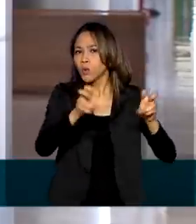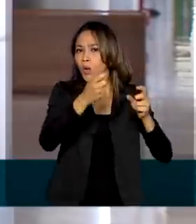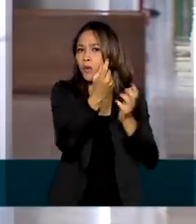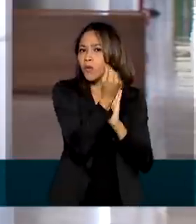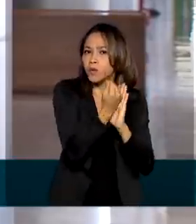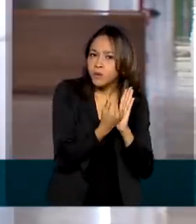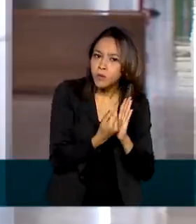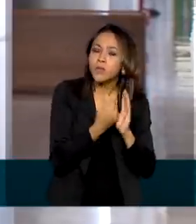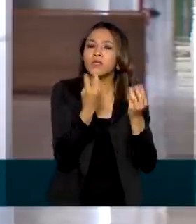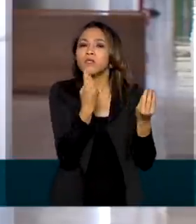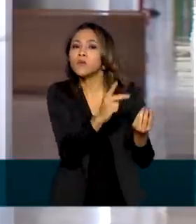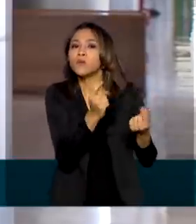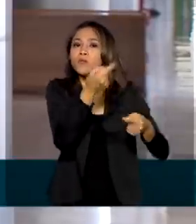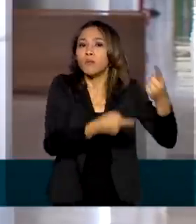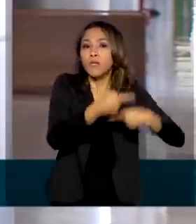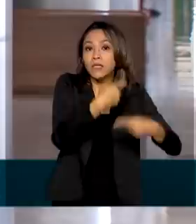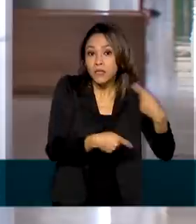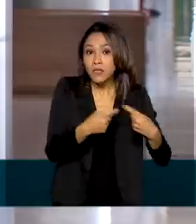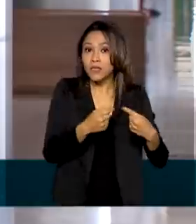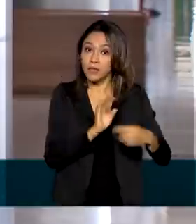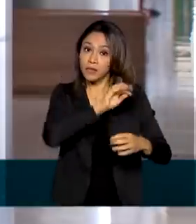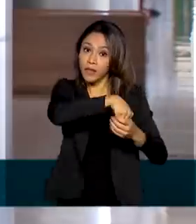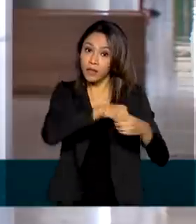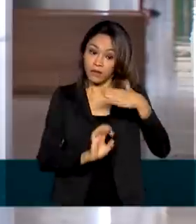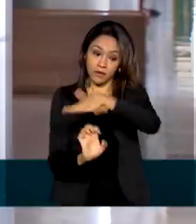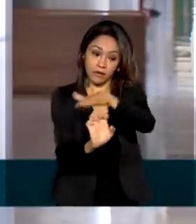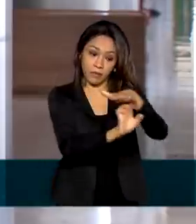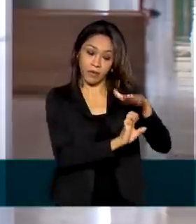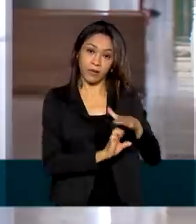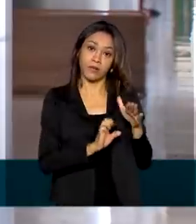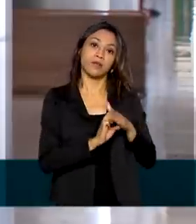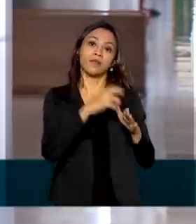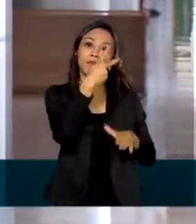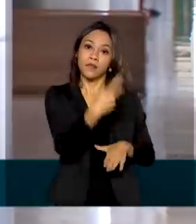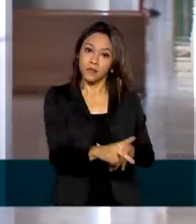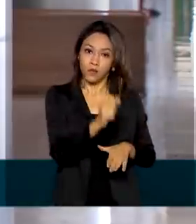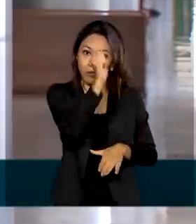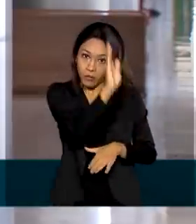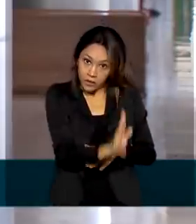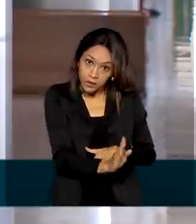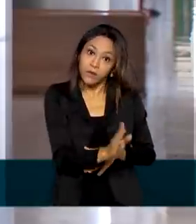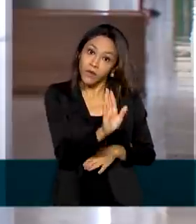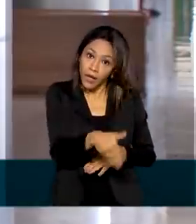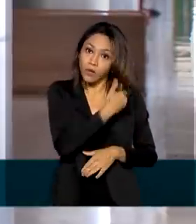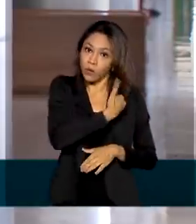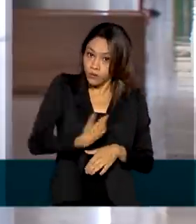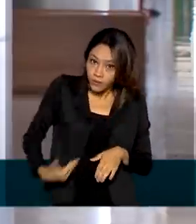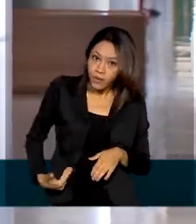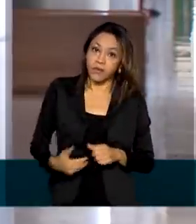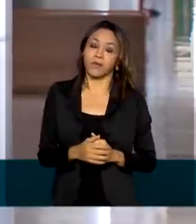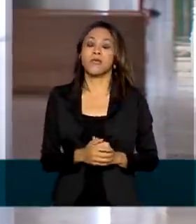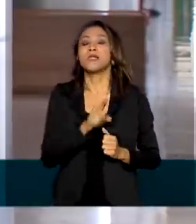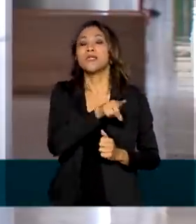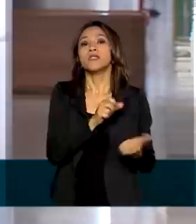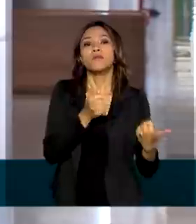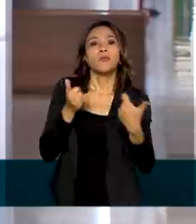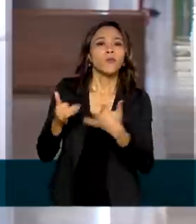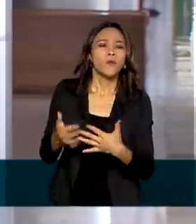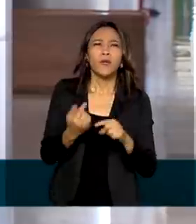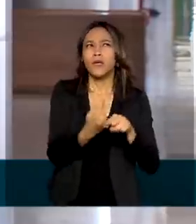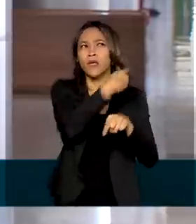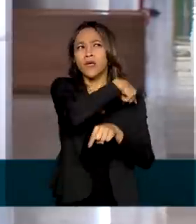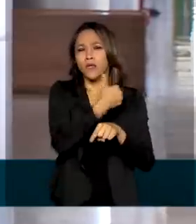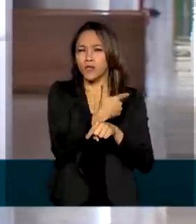públicas praticadas pelas estatais. No lançamento, o governo apresentou dados sobre essas estatais que em 2019